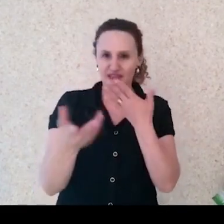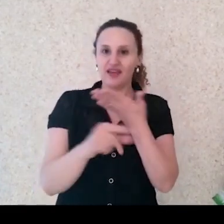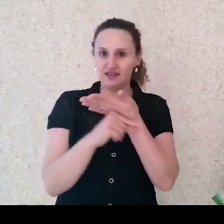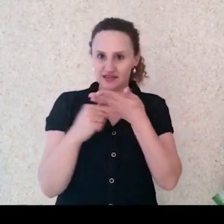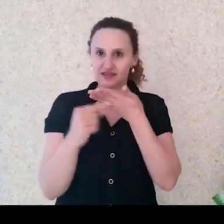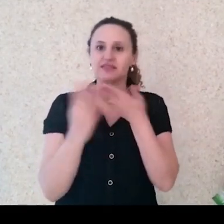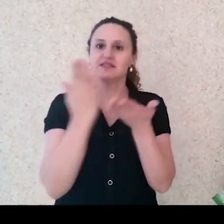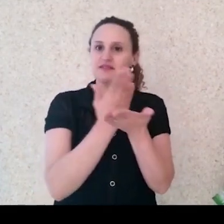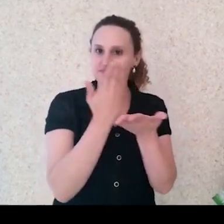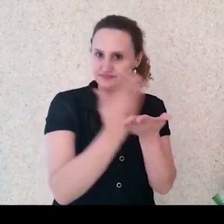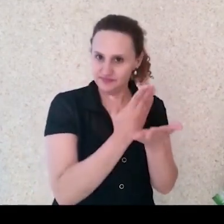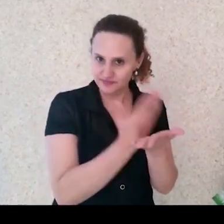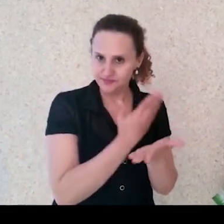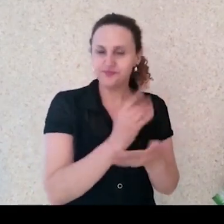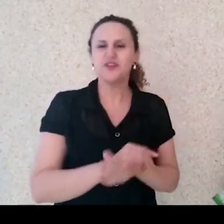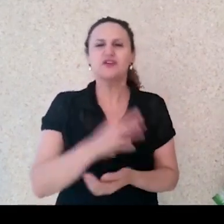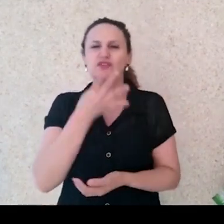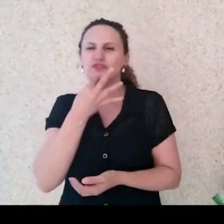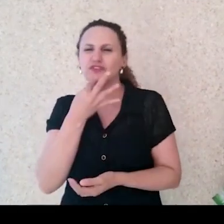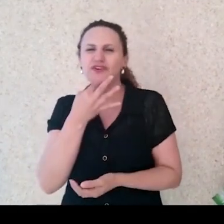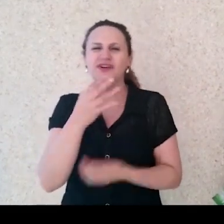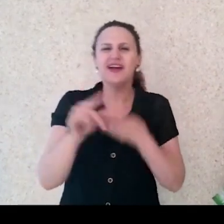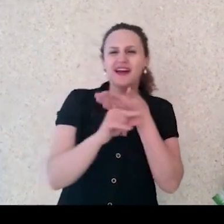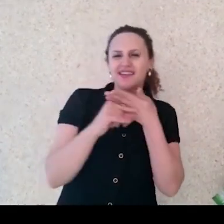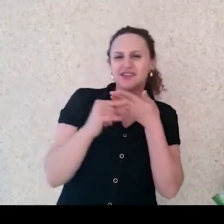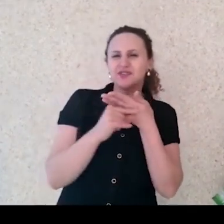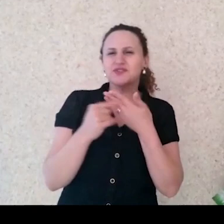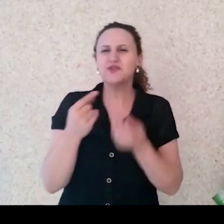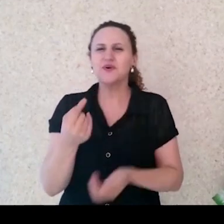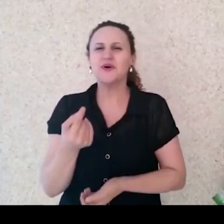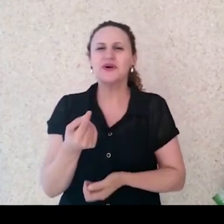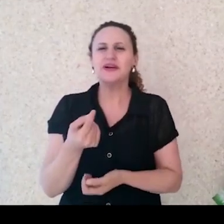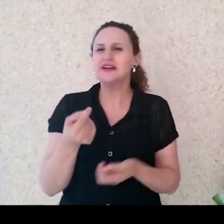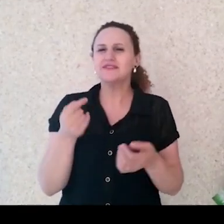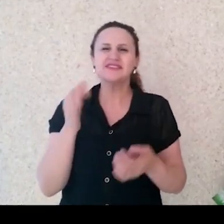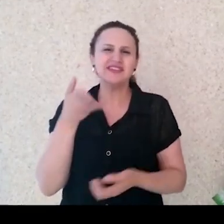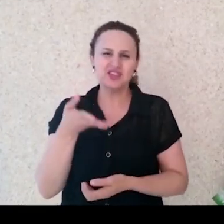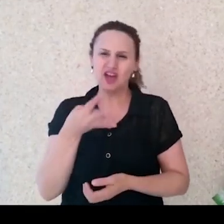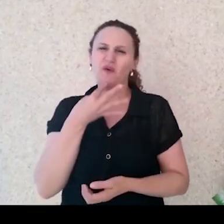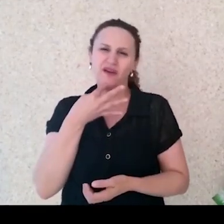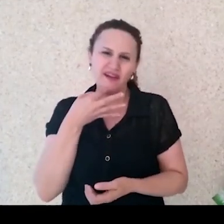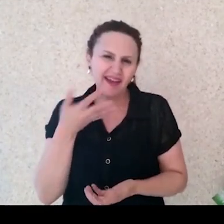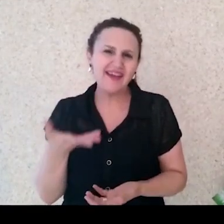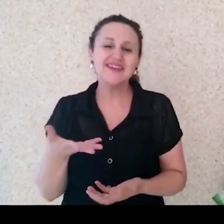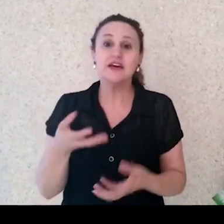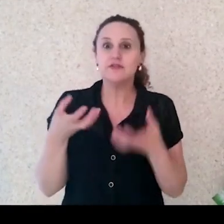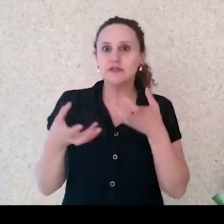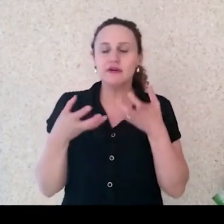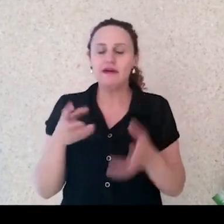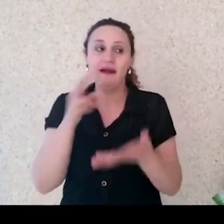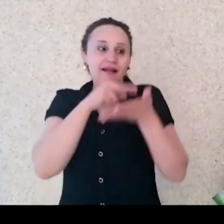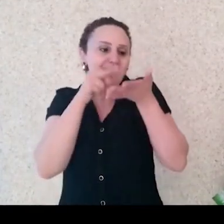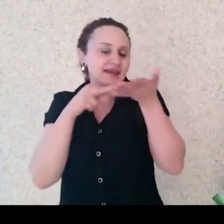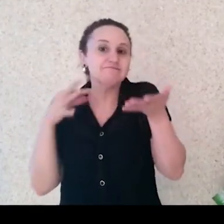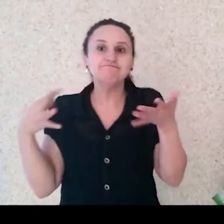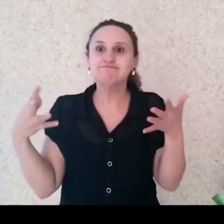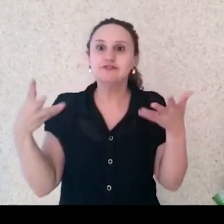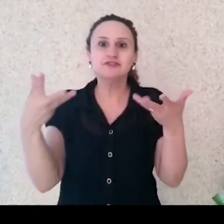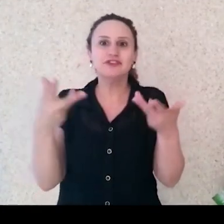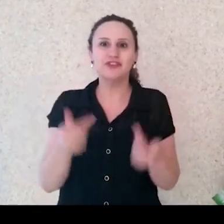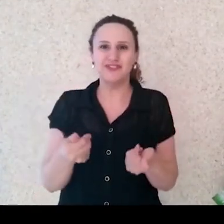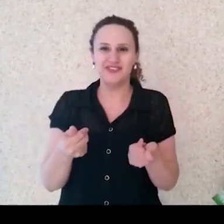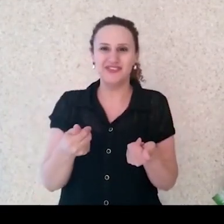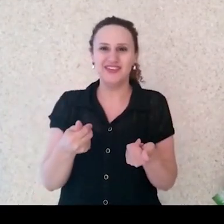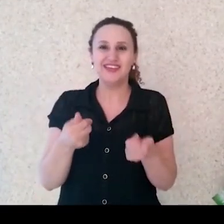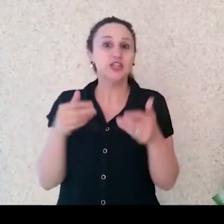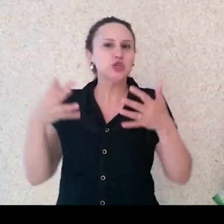do autor, então, quando você conhece o autor e você gosta muito, você quer ler tudo que já foi escrito por esse autor. Ah, vou ler tudo